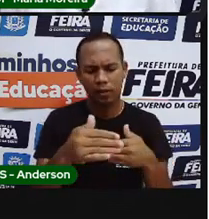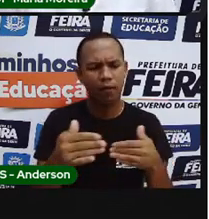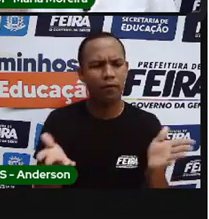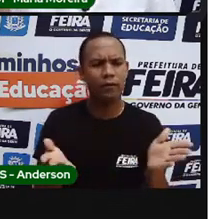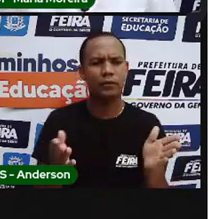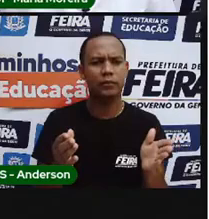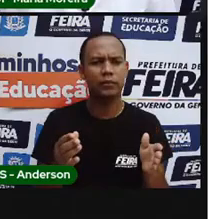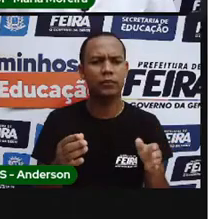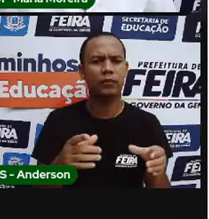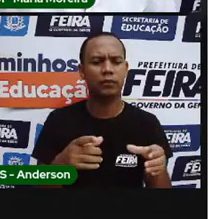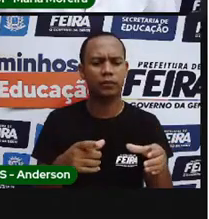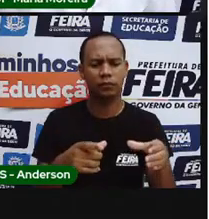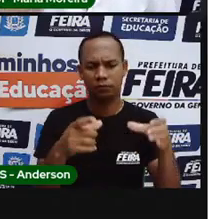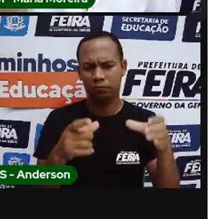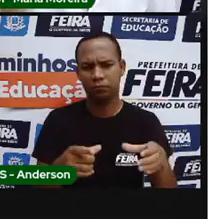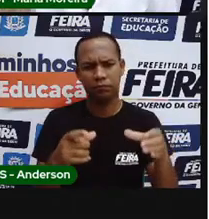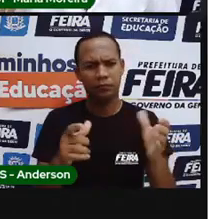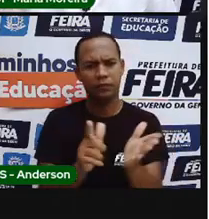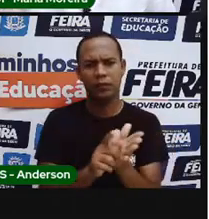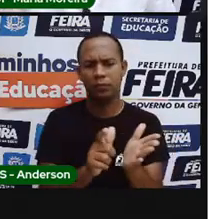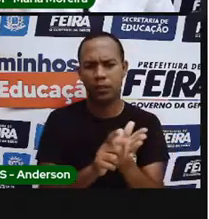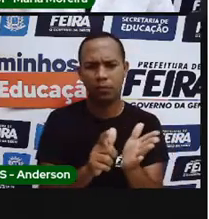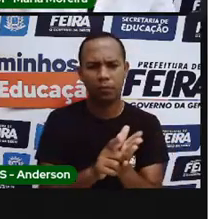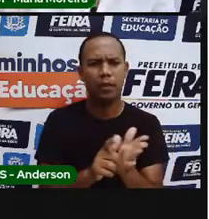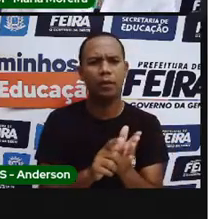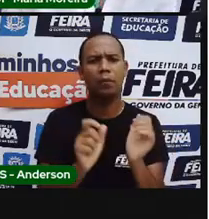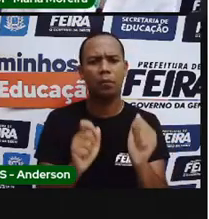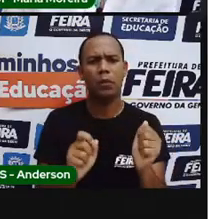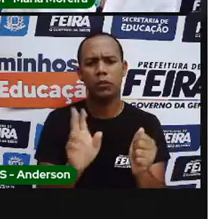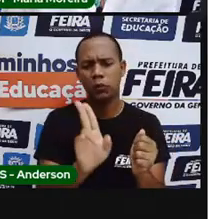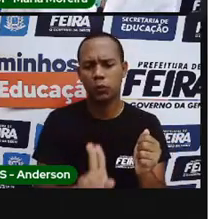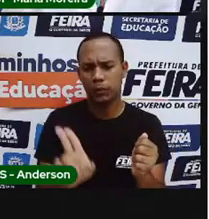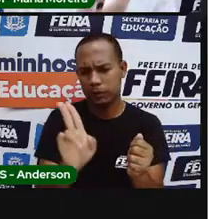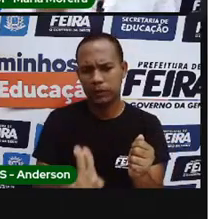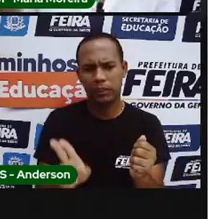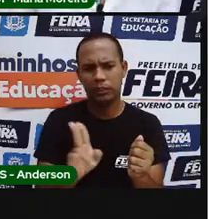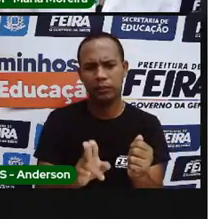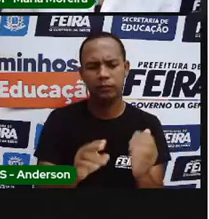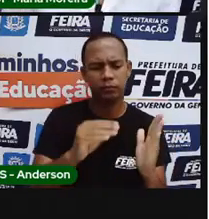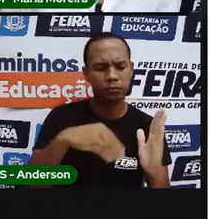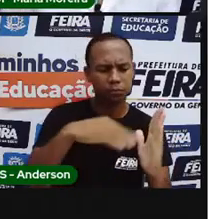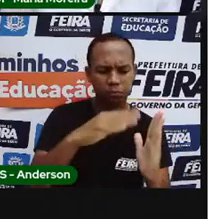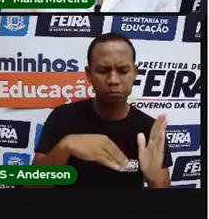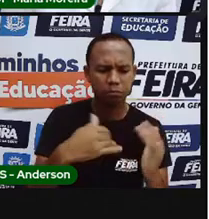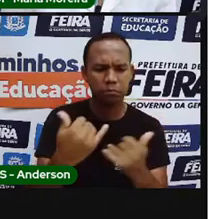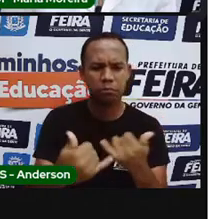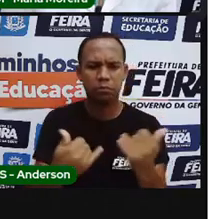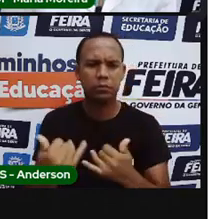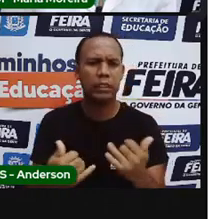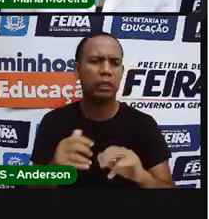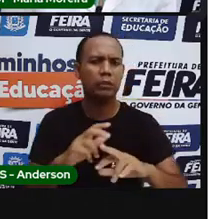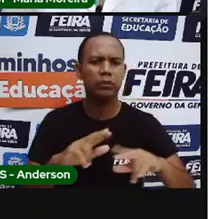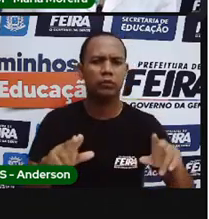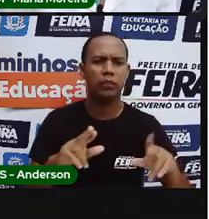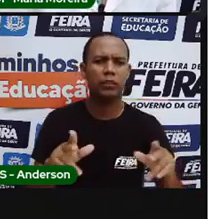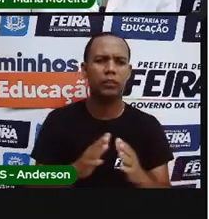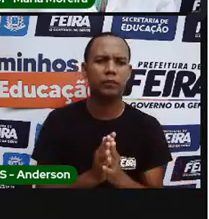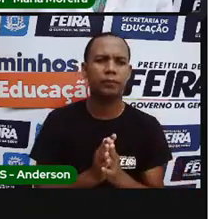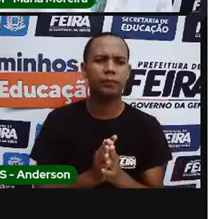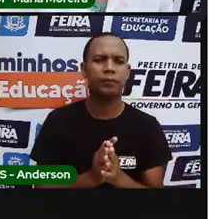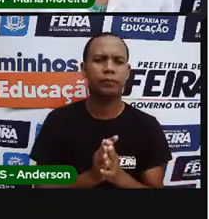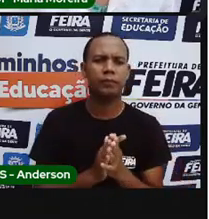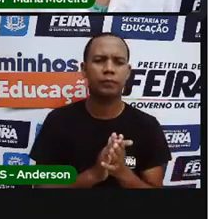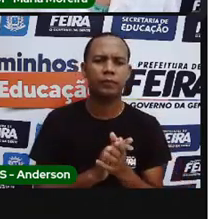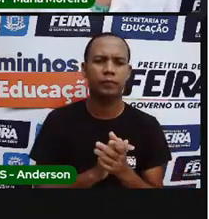latinha, papelão. Então, eu posso reutilizar para fazer brinquedos. E brincar aí nesse momento que fala todo mundo em casa